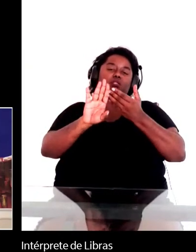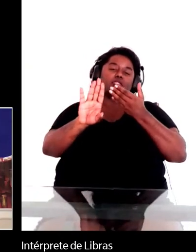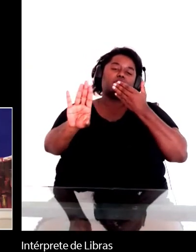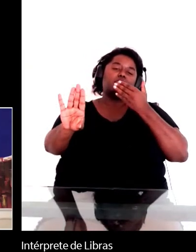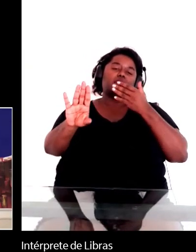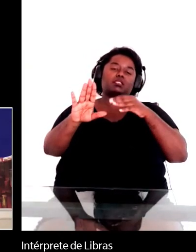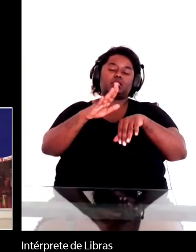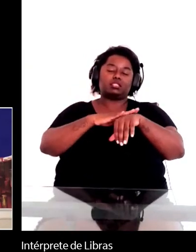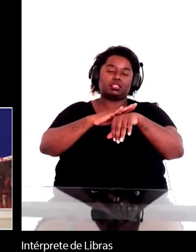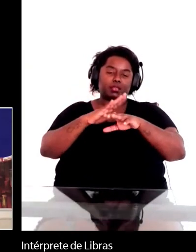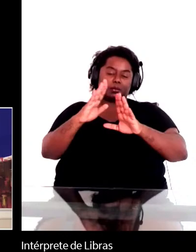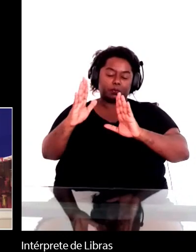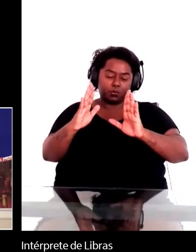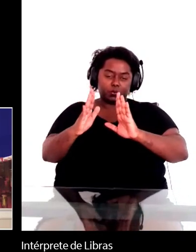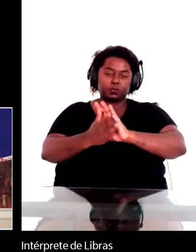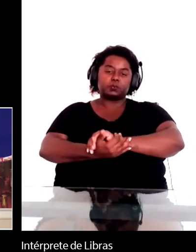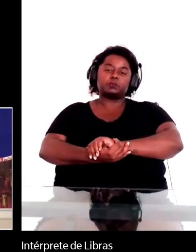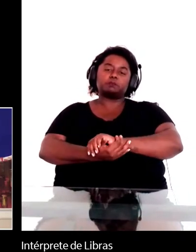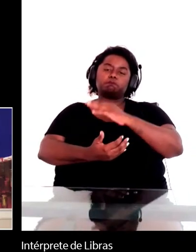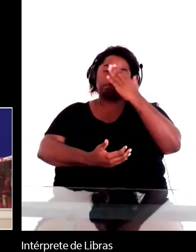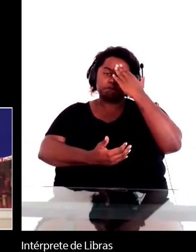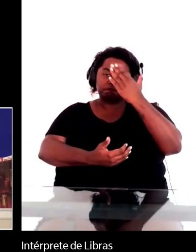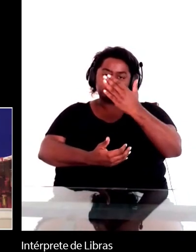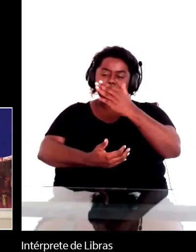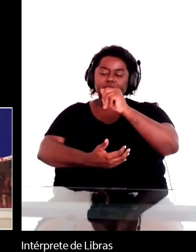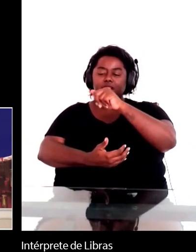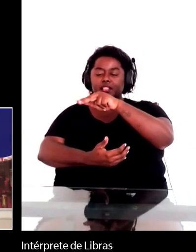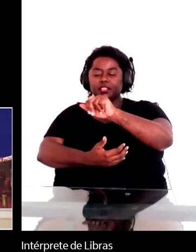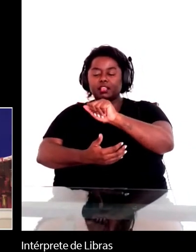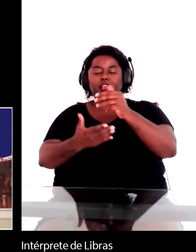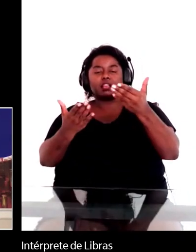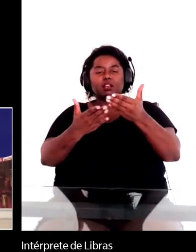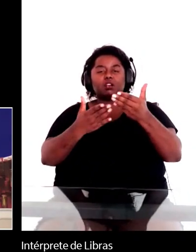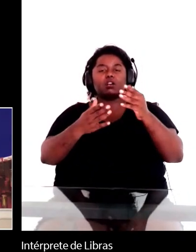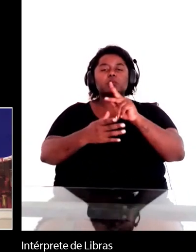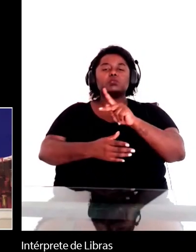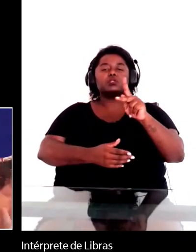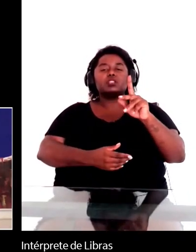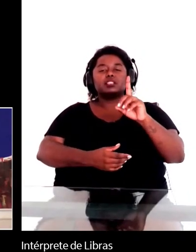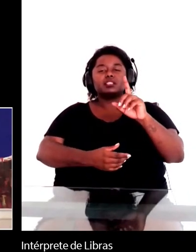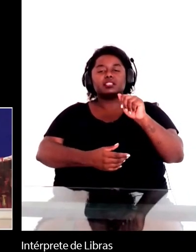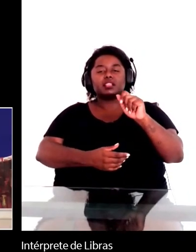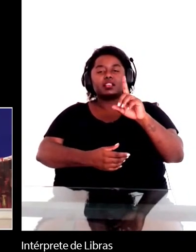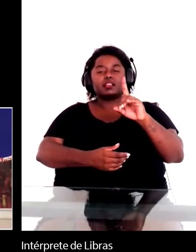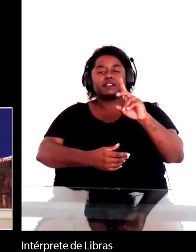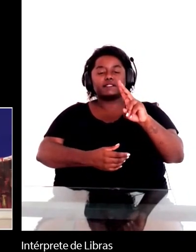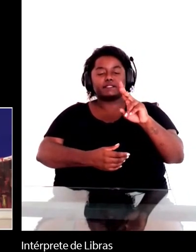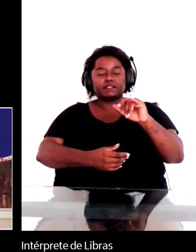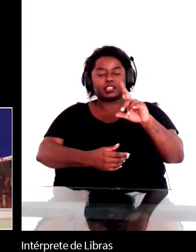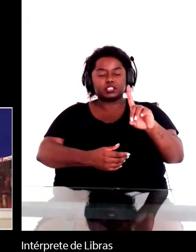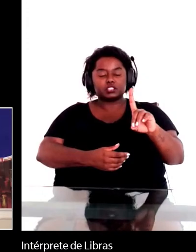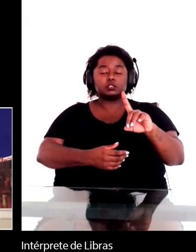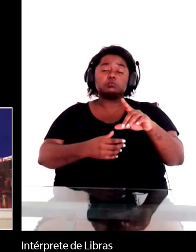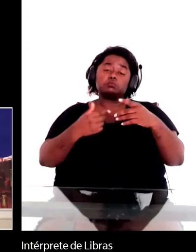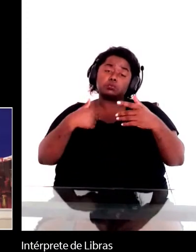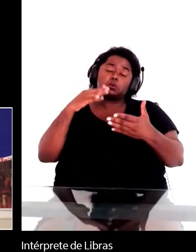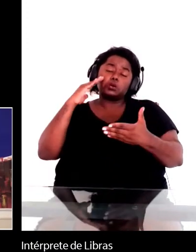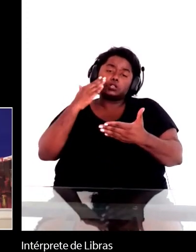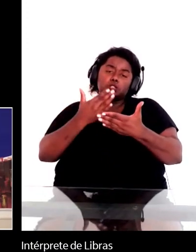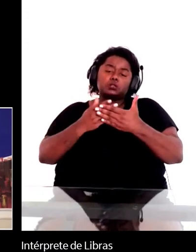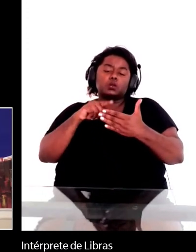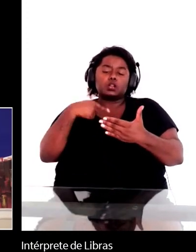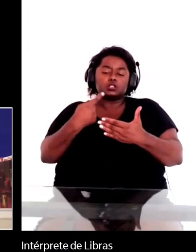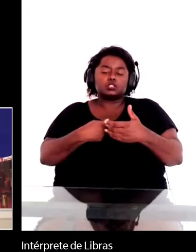Obrigado Ana Cláudia David Jackson por favor Eu acho que nós temos que dar liberdade aos leitores de Machado de Assis